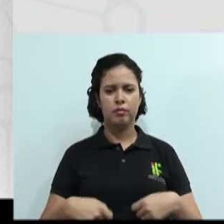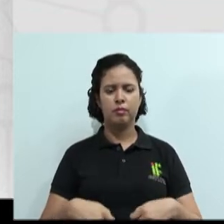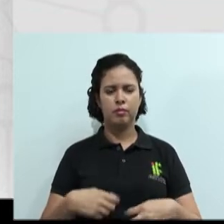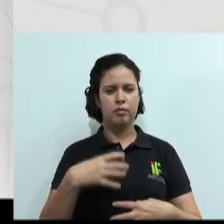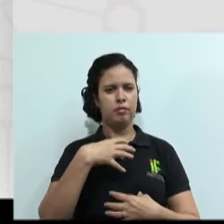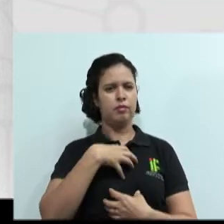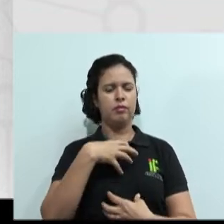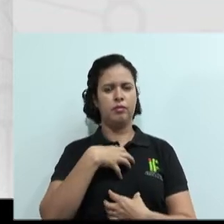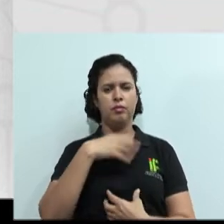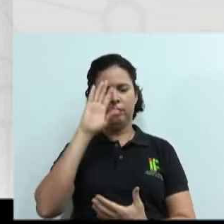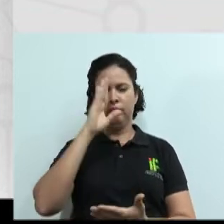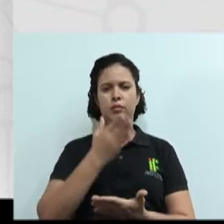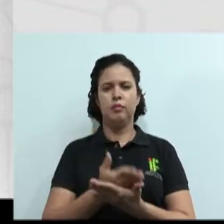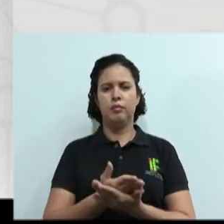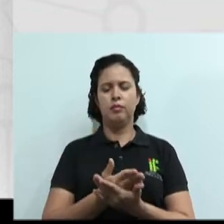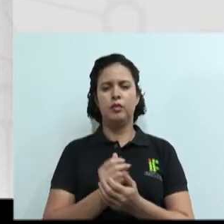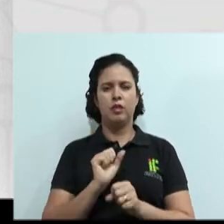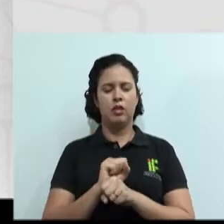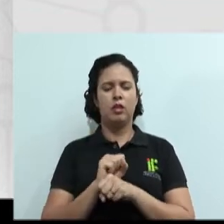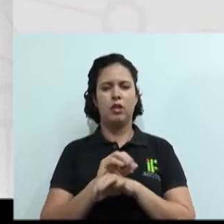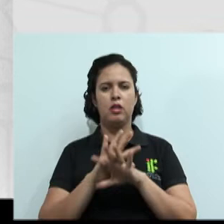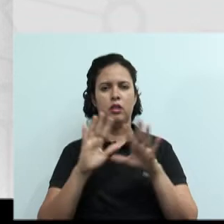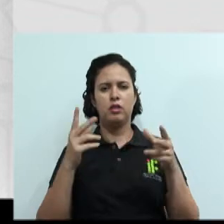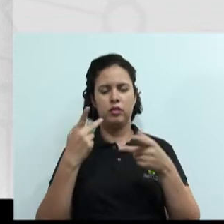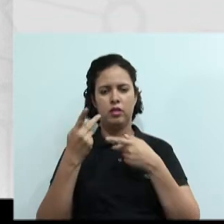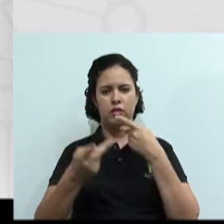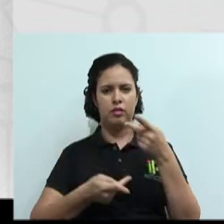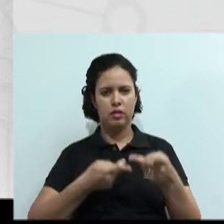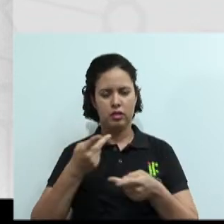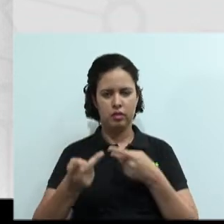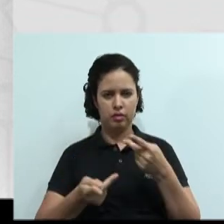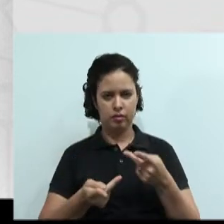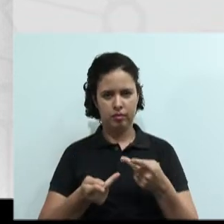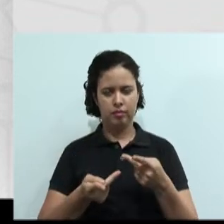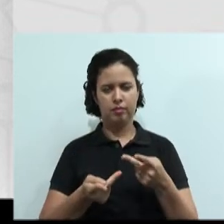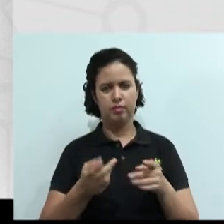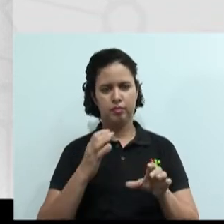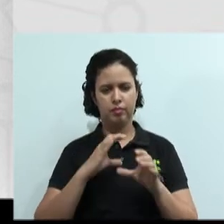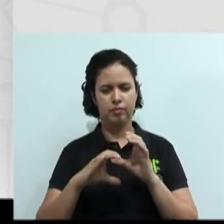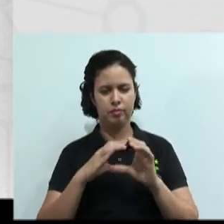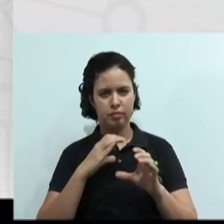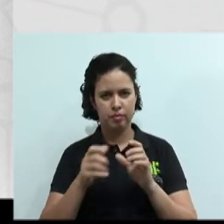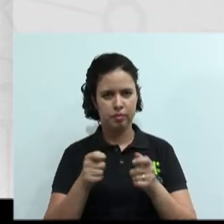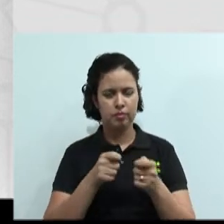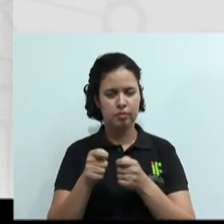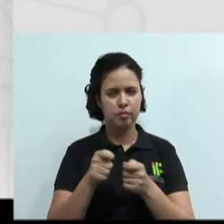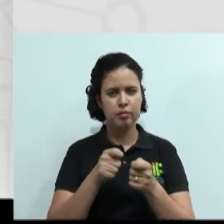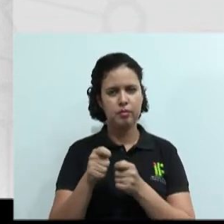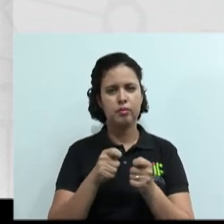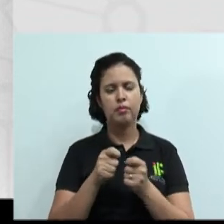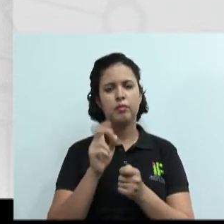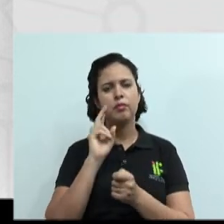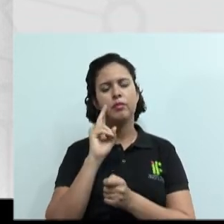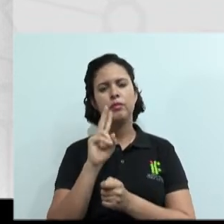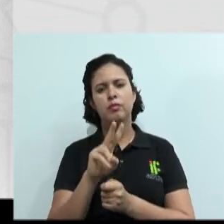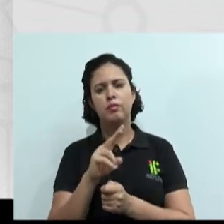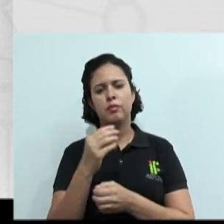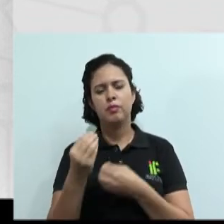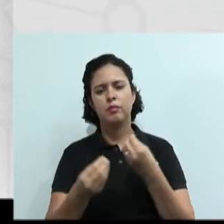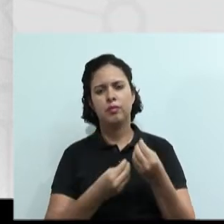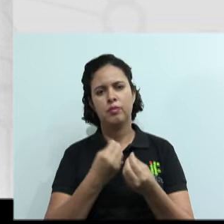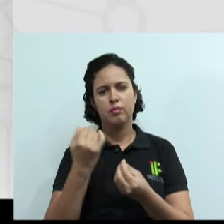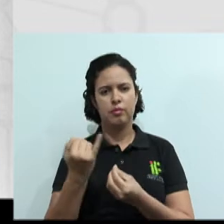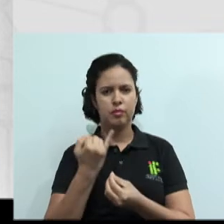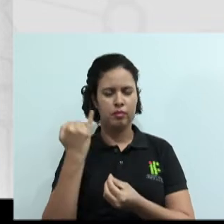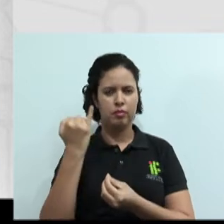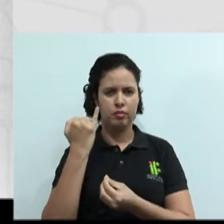clareza na fala. Então, é importante aí a questão da comunicação. Na hora de negociar, você está vendo conosco aqui como que é importante